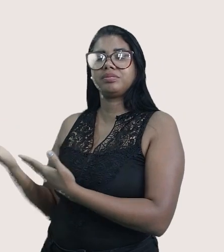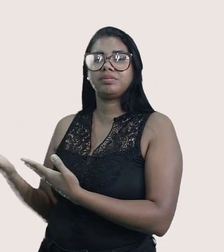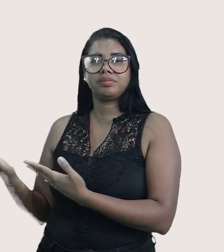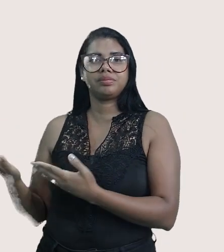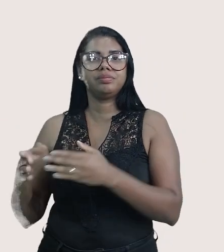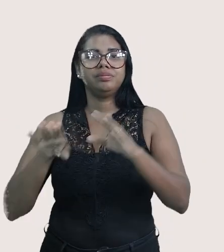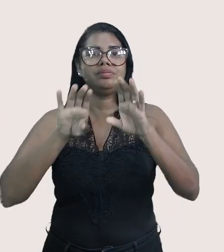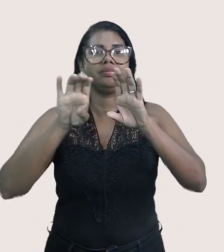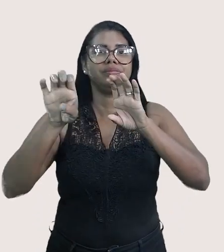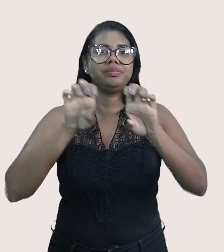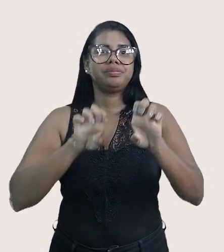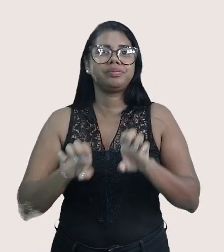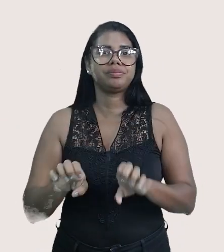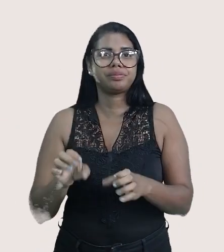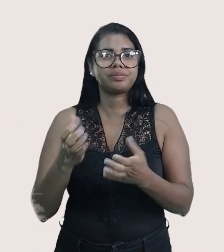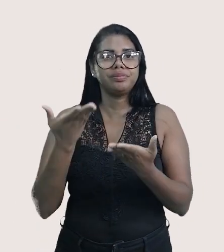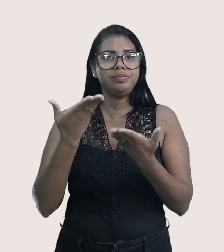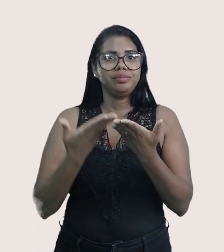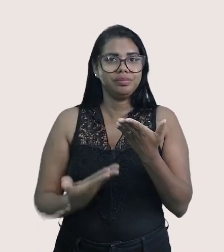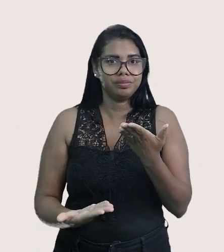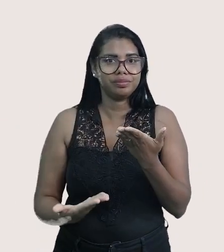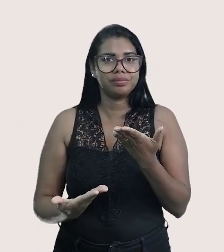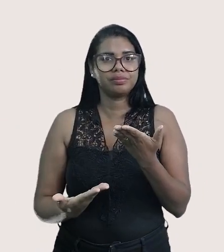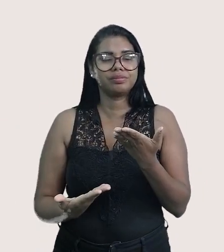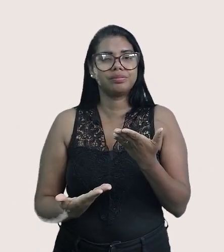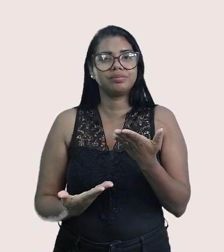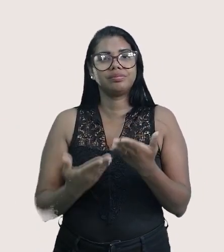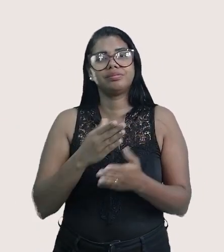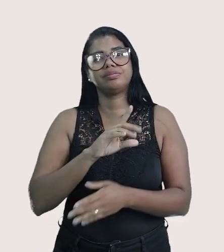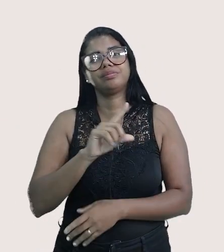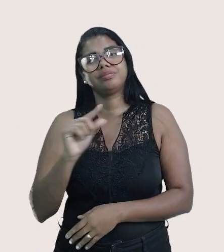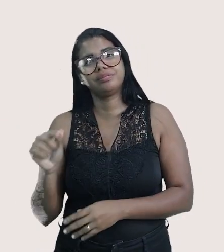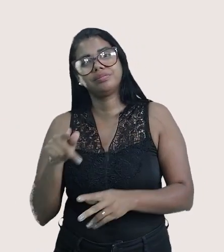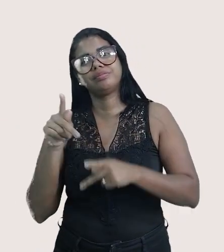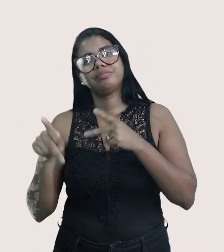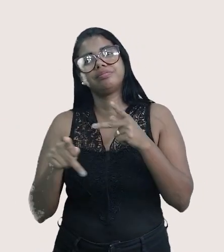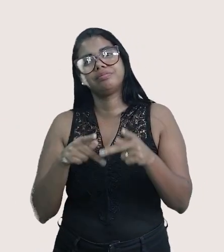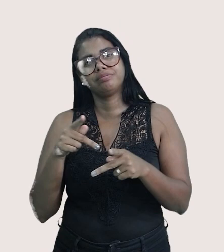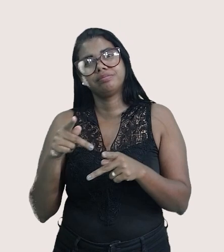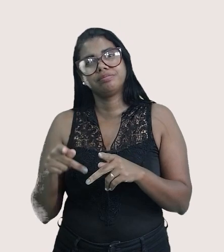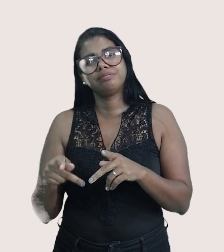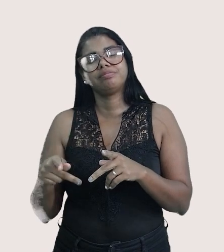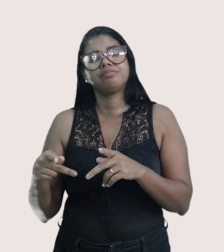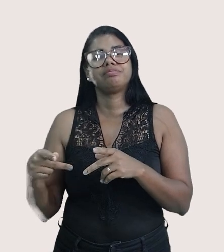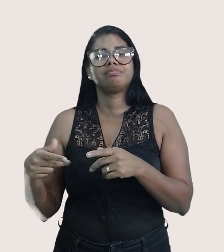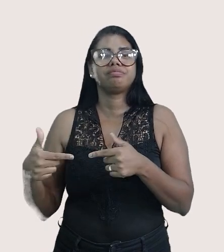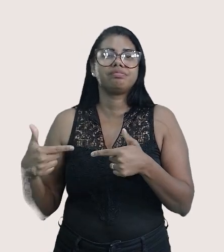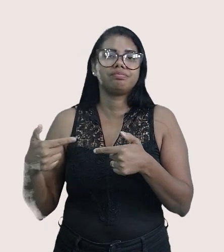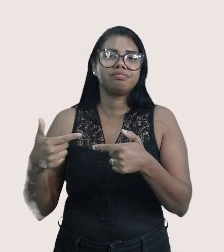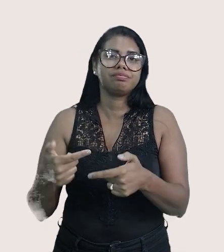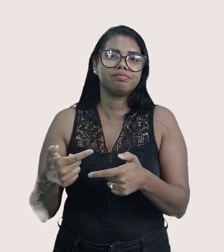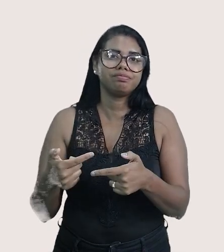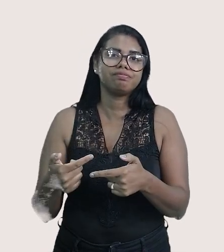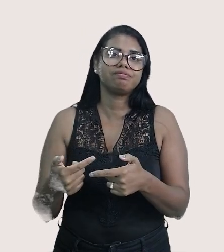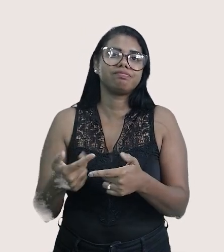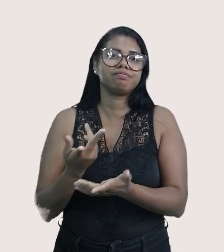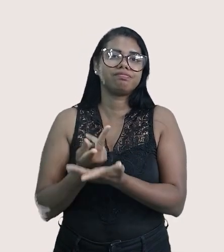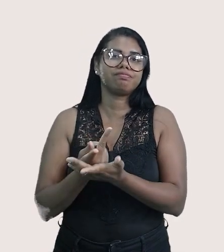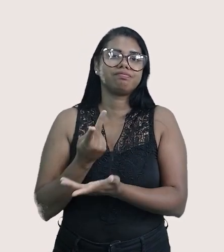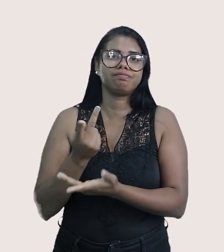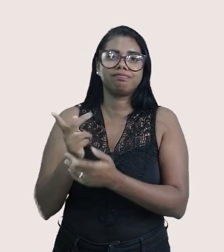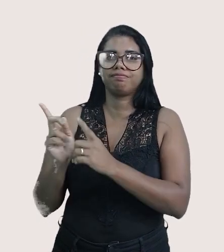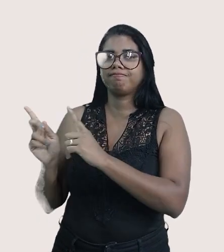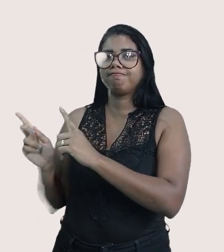Desterritorialização, ou seja, perda do território forçada de populações afetadas por conflitos armados. Essa é a